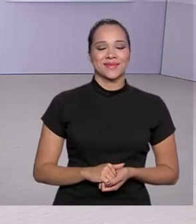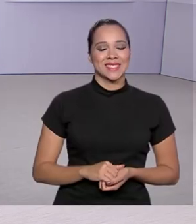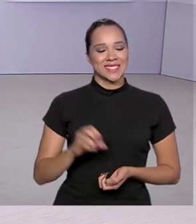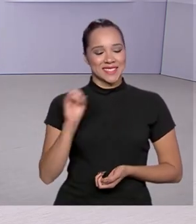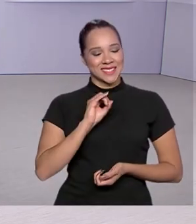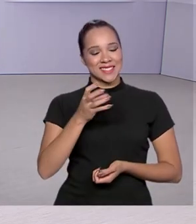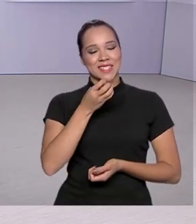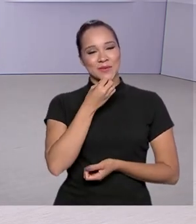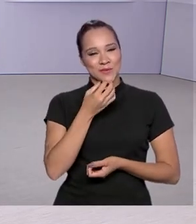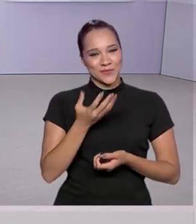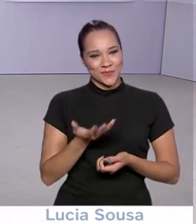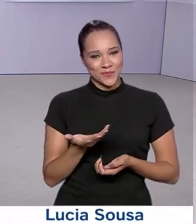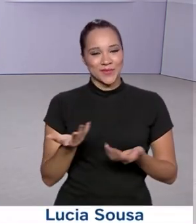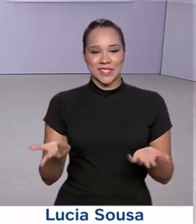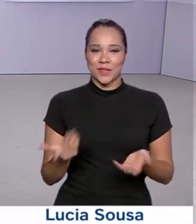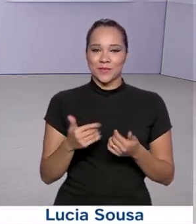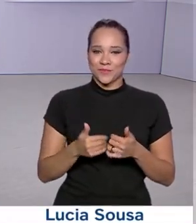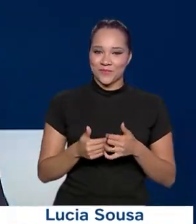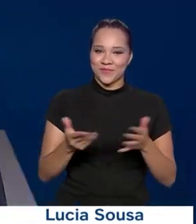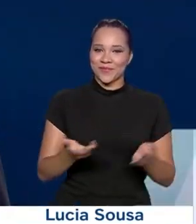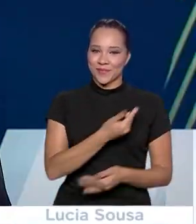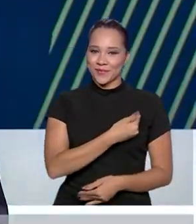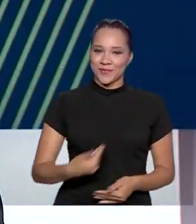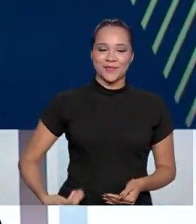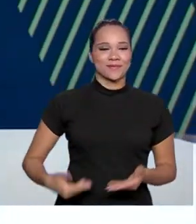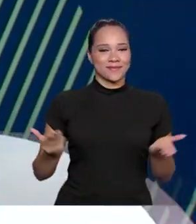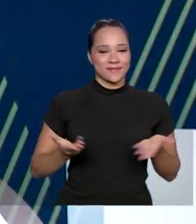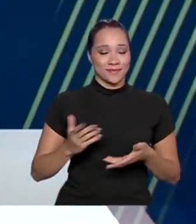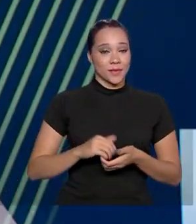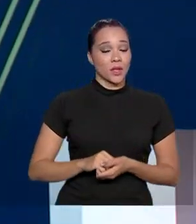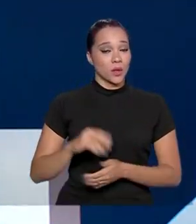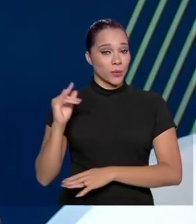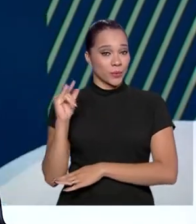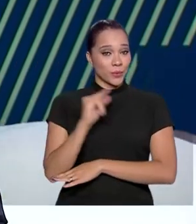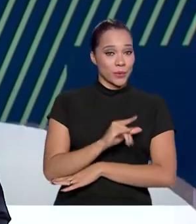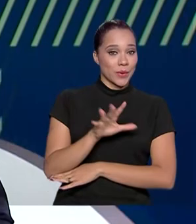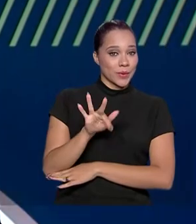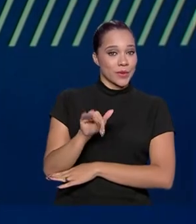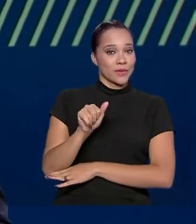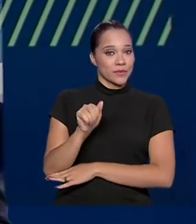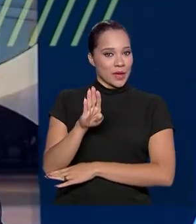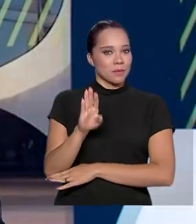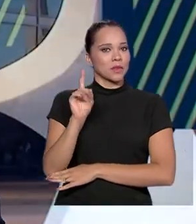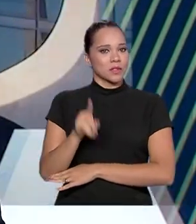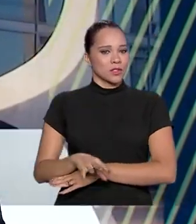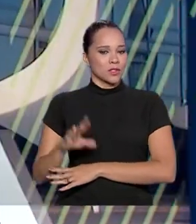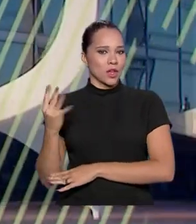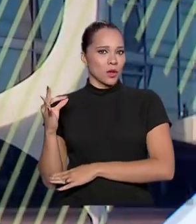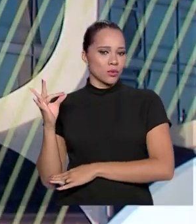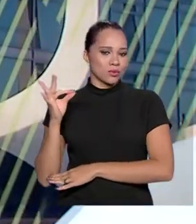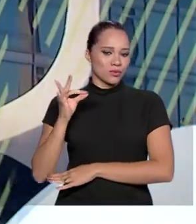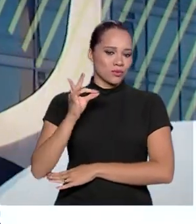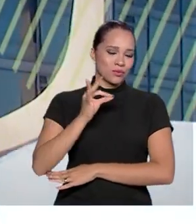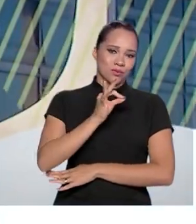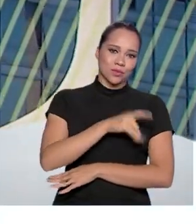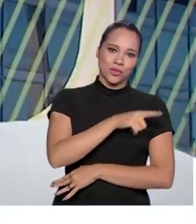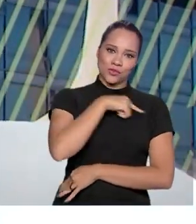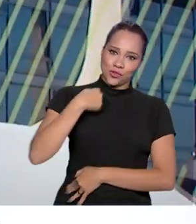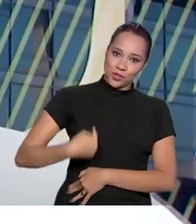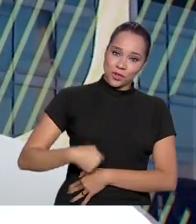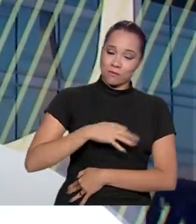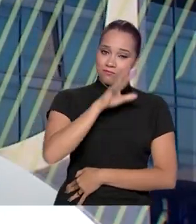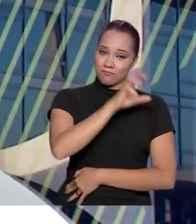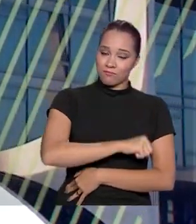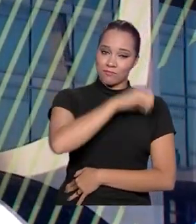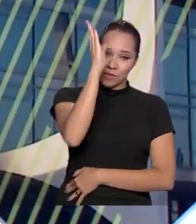Olá, voltamos com o Governo Agora. Os aviões da FAB já estão a caminho da China para resgatar os brasileiros que